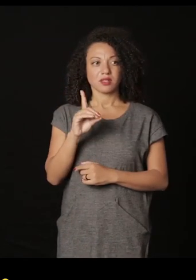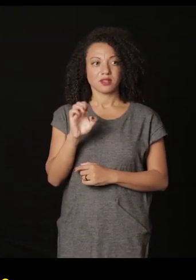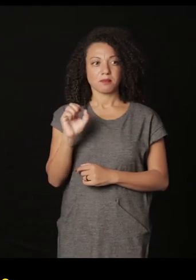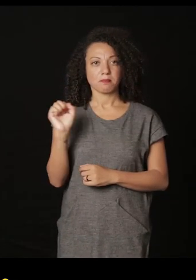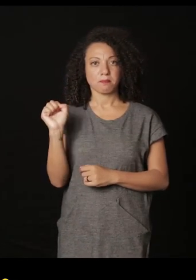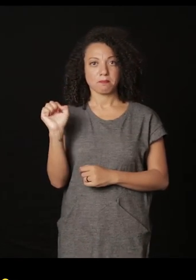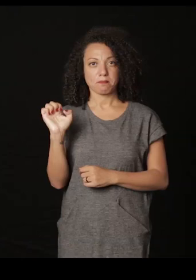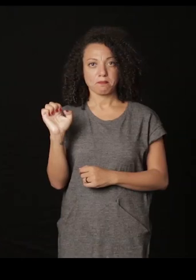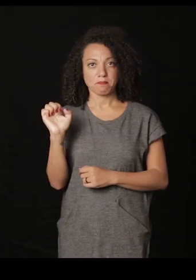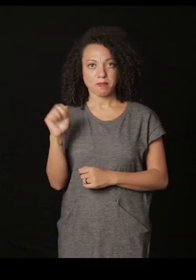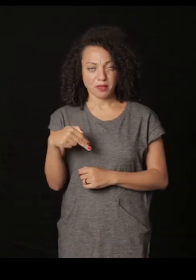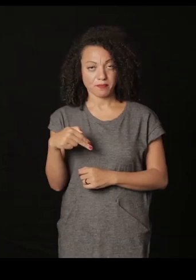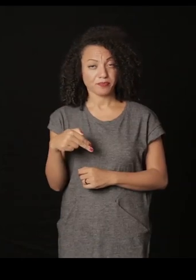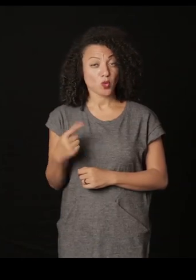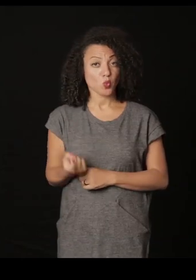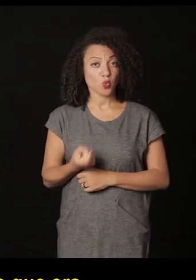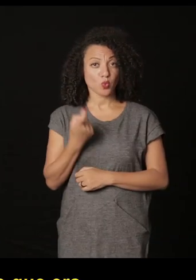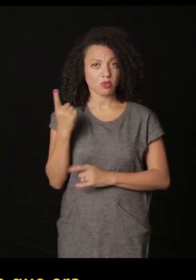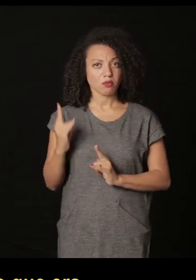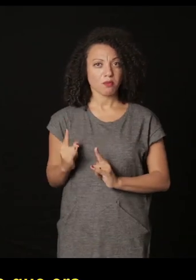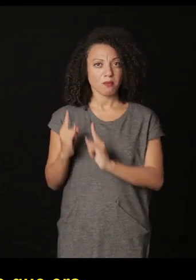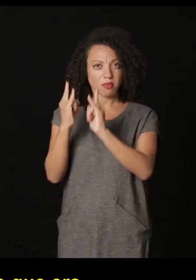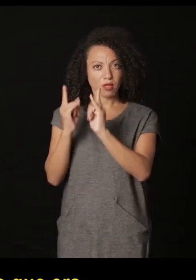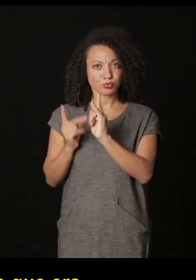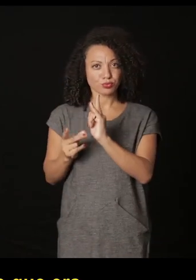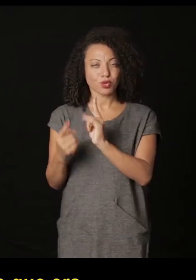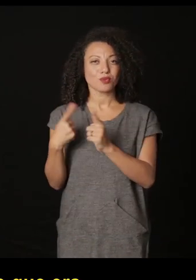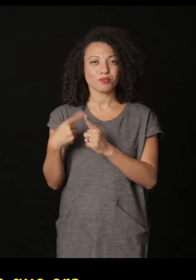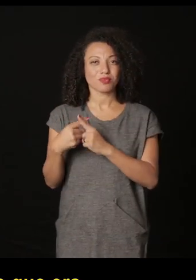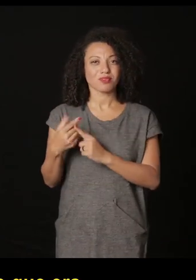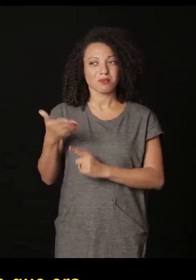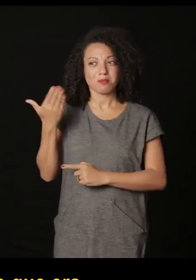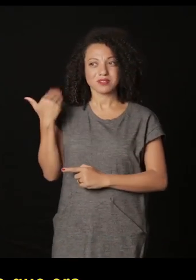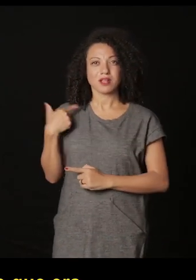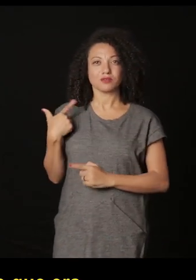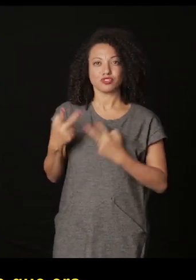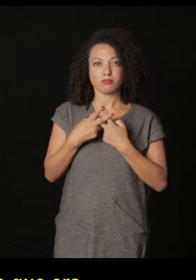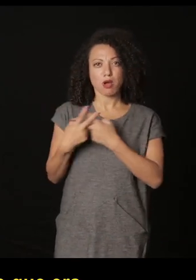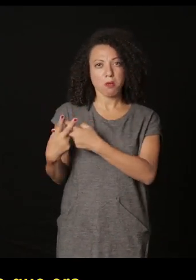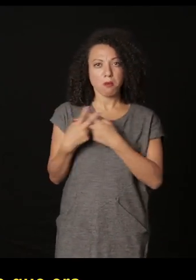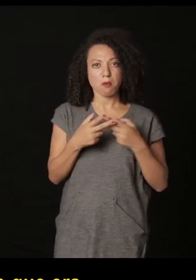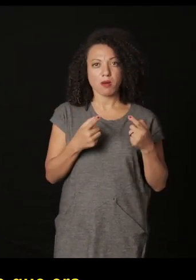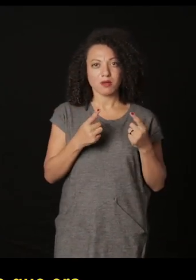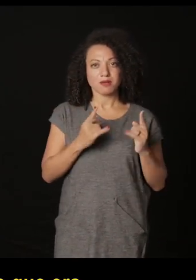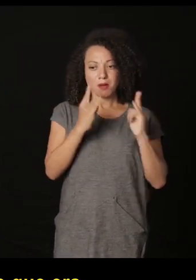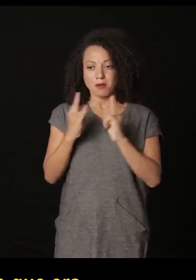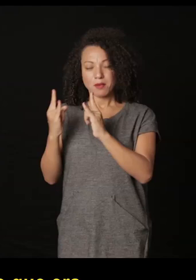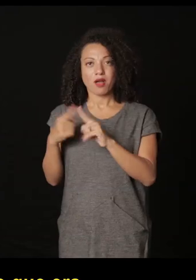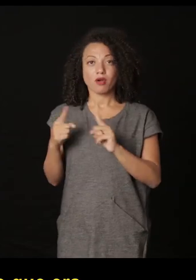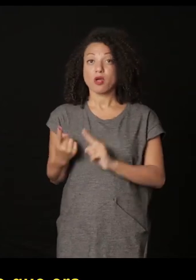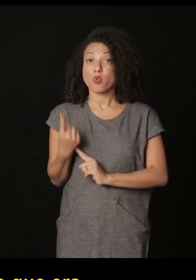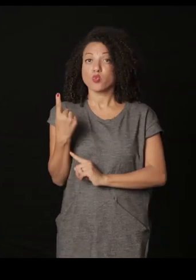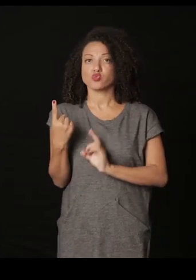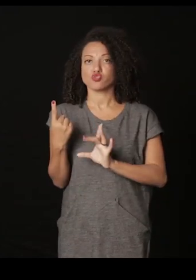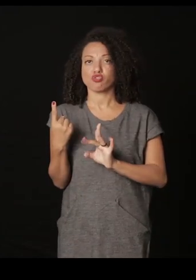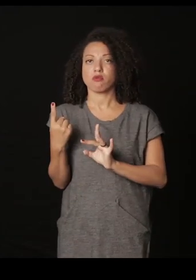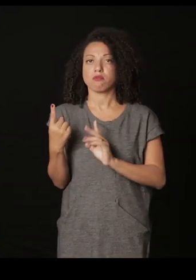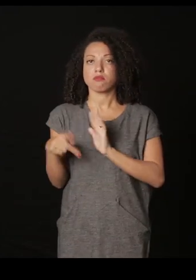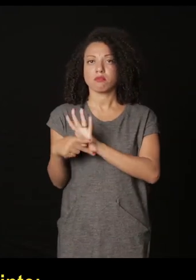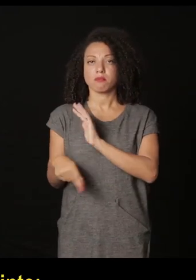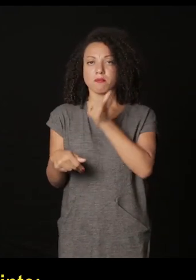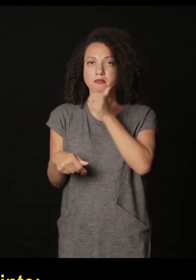prédio da Cadepen o único prédio que existe até hoje que era da triagem e o presídio feminino